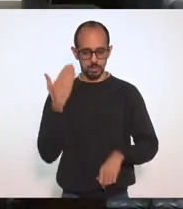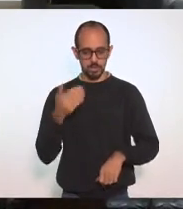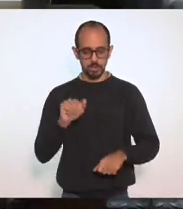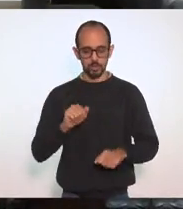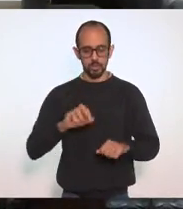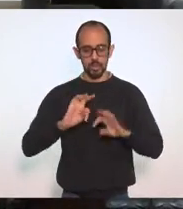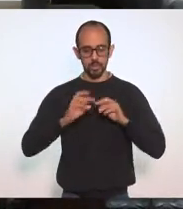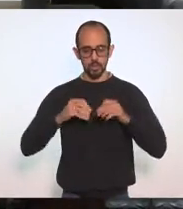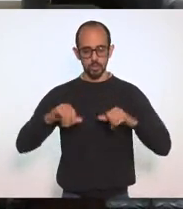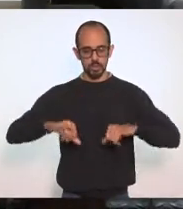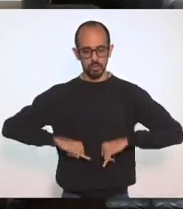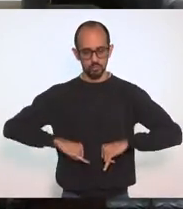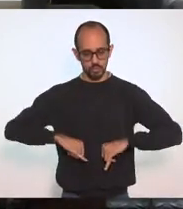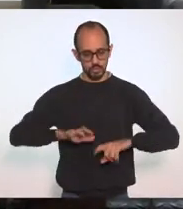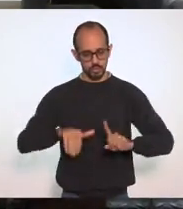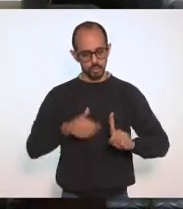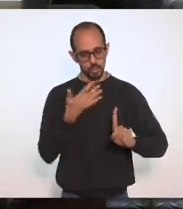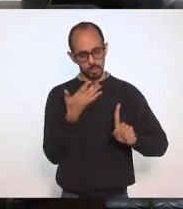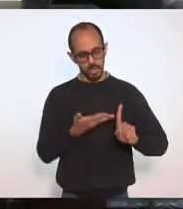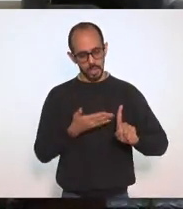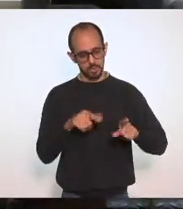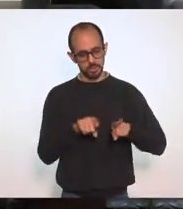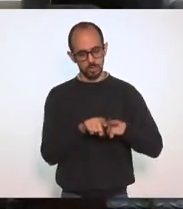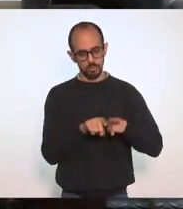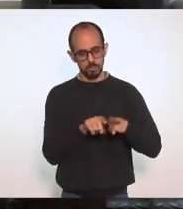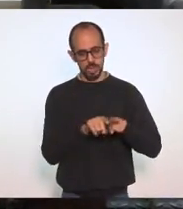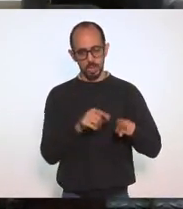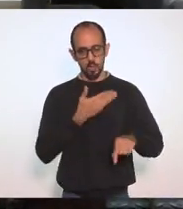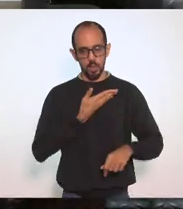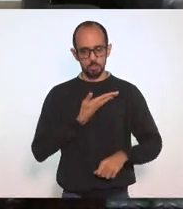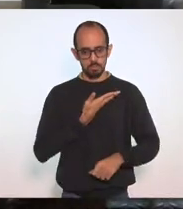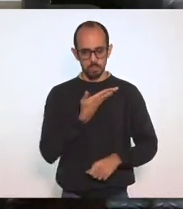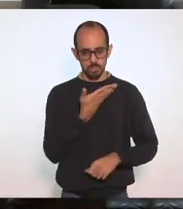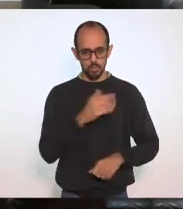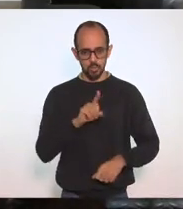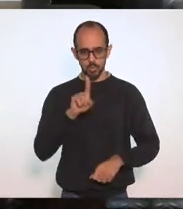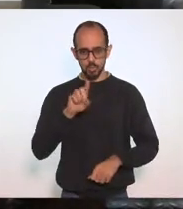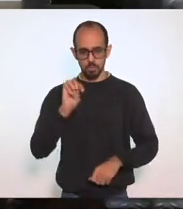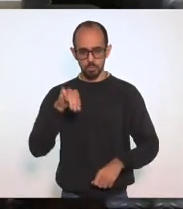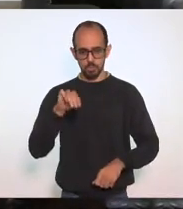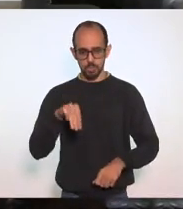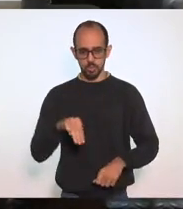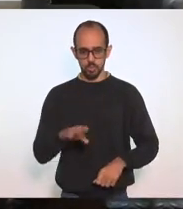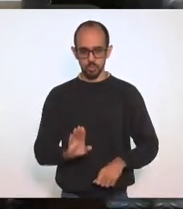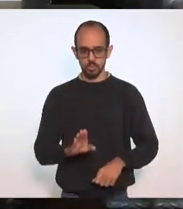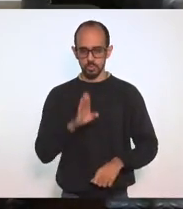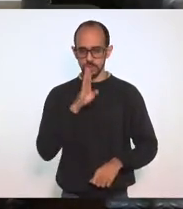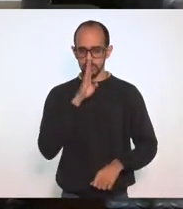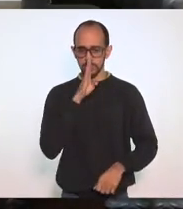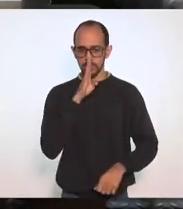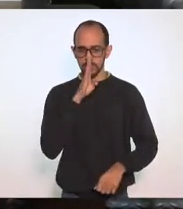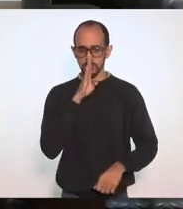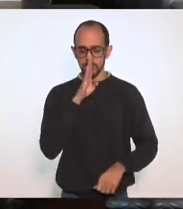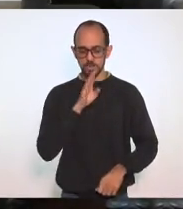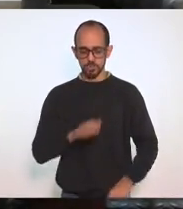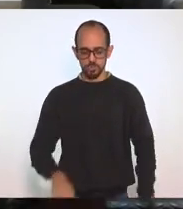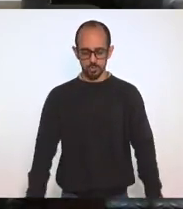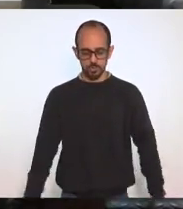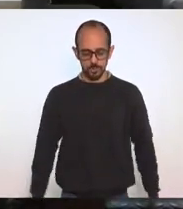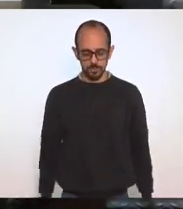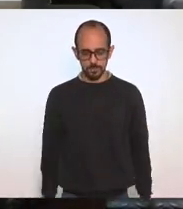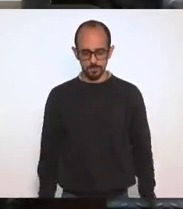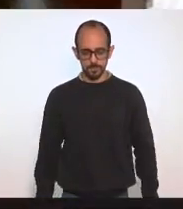em homenagem ao nosso querido amigo Agnaldo Timóteo, convido a todos para que eles possam respeitar o minuto de silêncio.